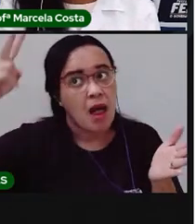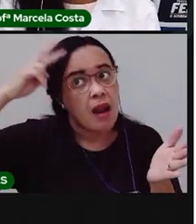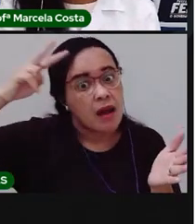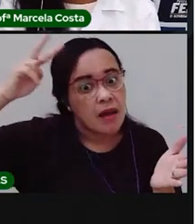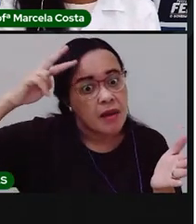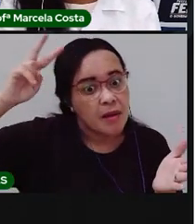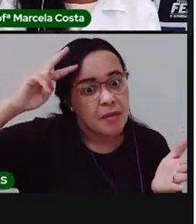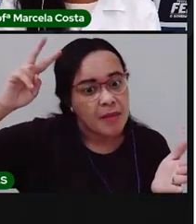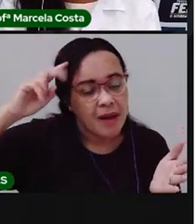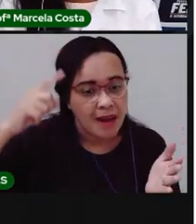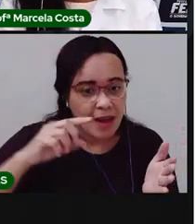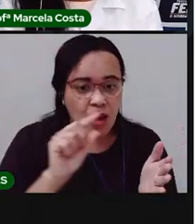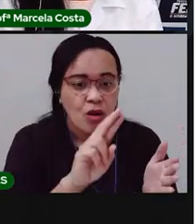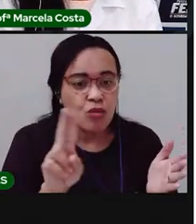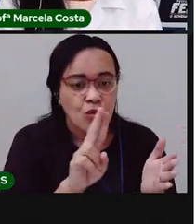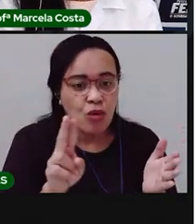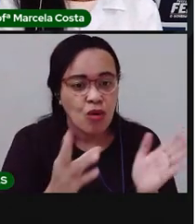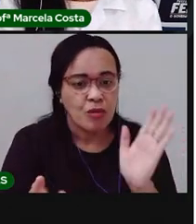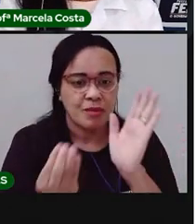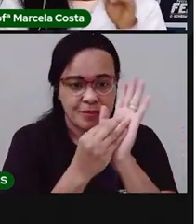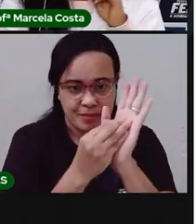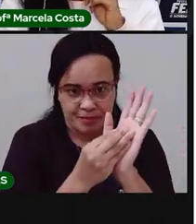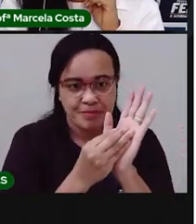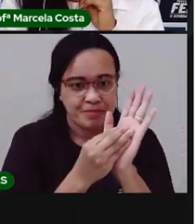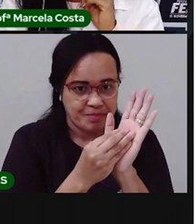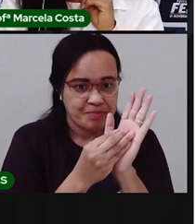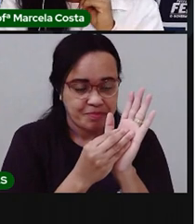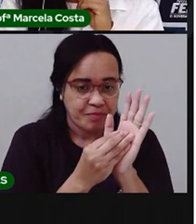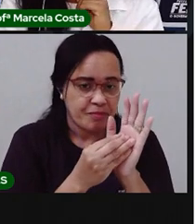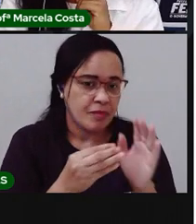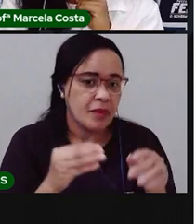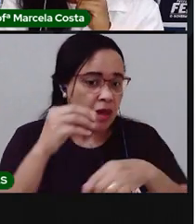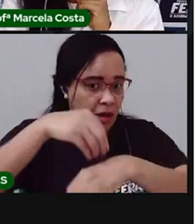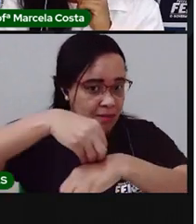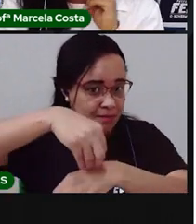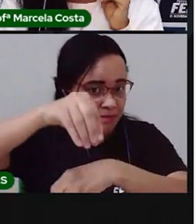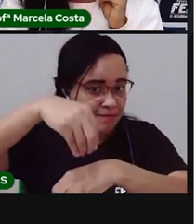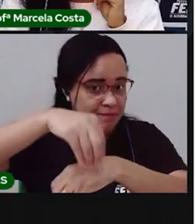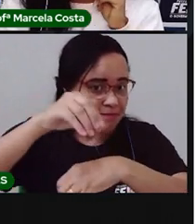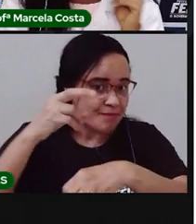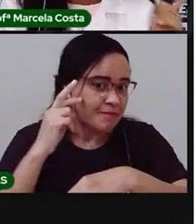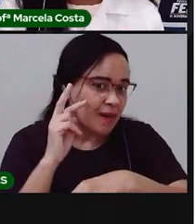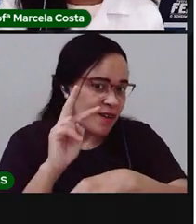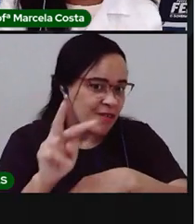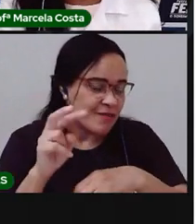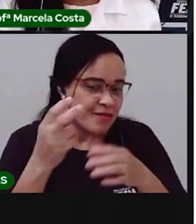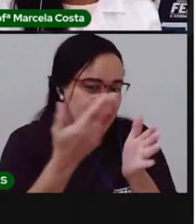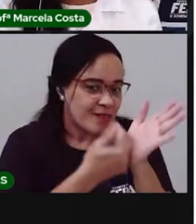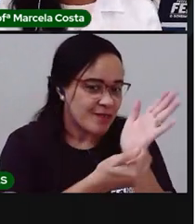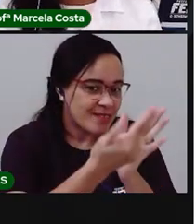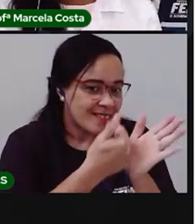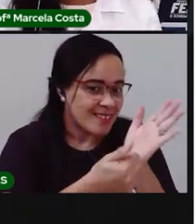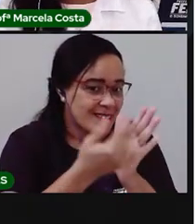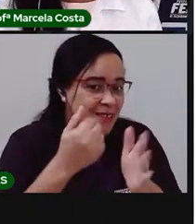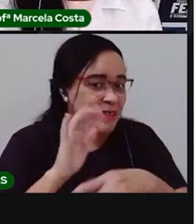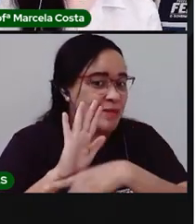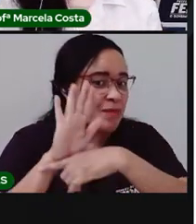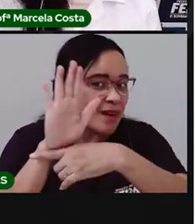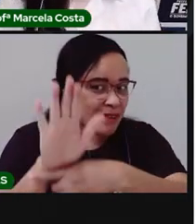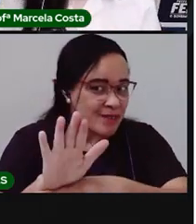virou. Vou dar uma dica. Vou mostrar uma imagem aqui para dar uma dica do que foi que virou.